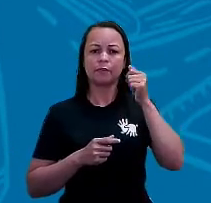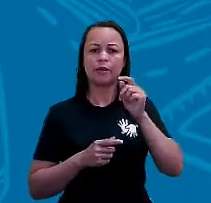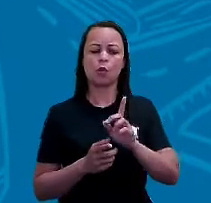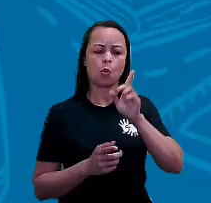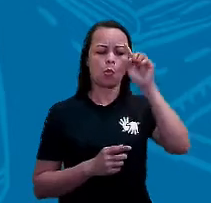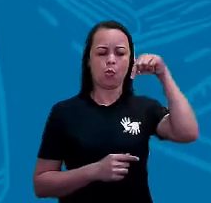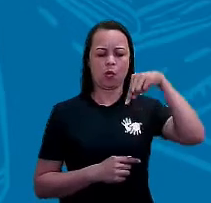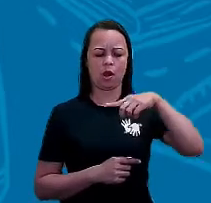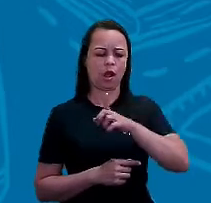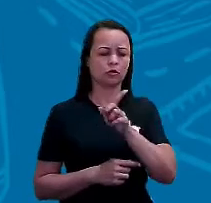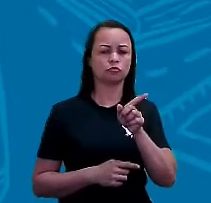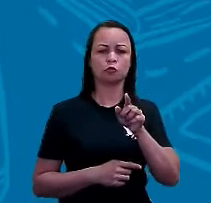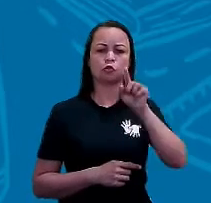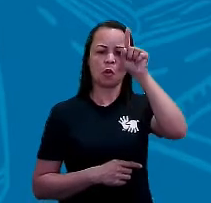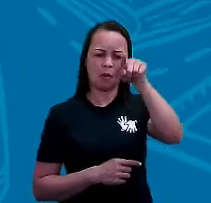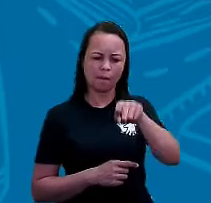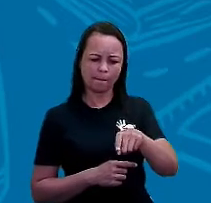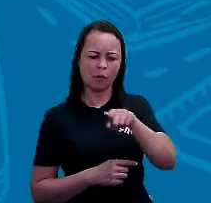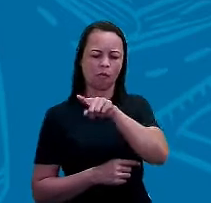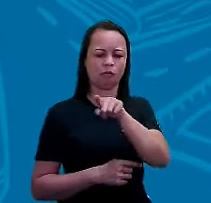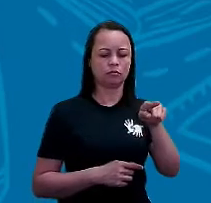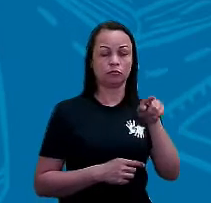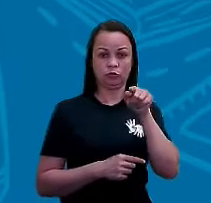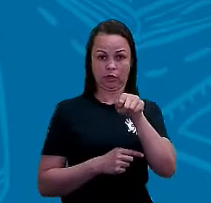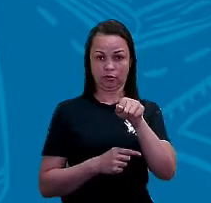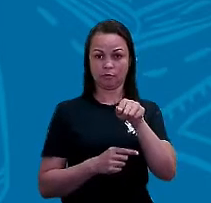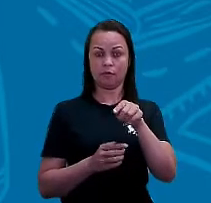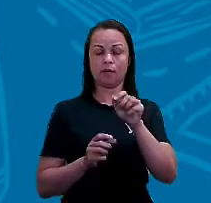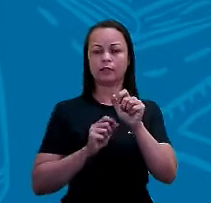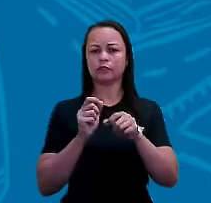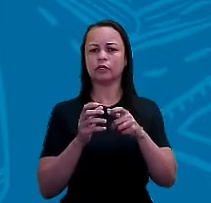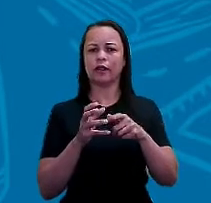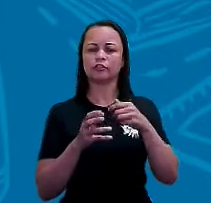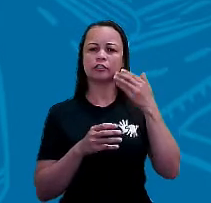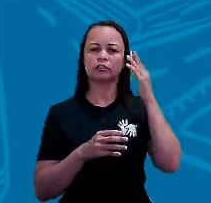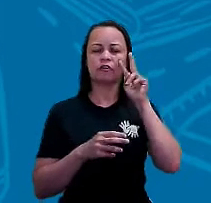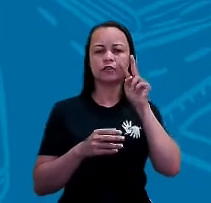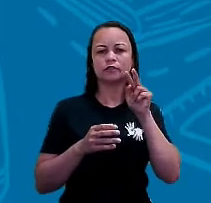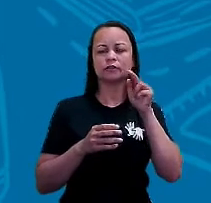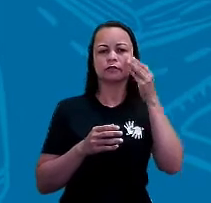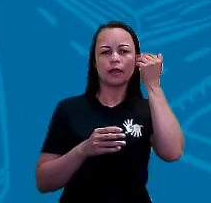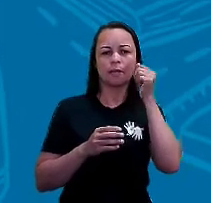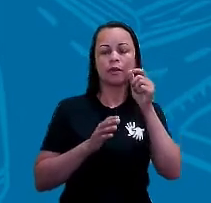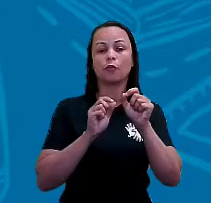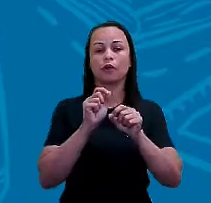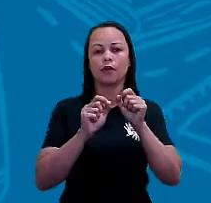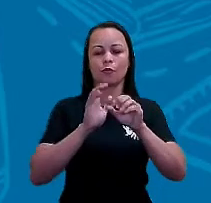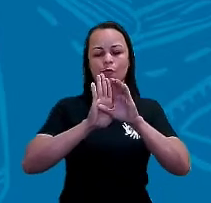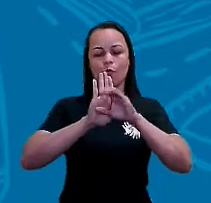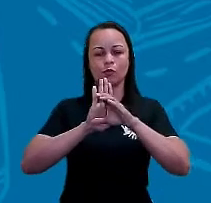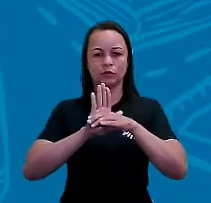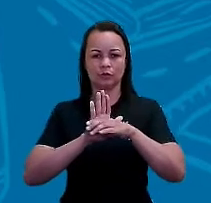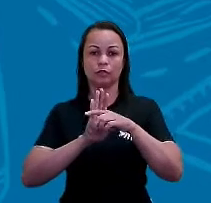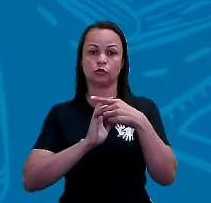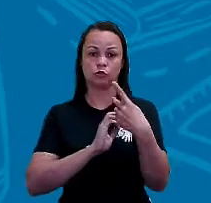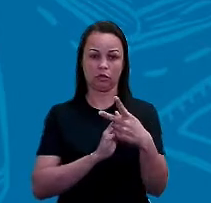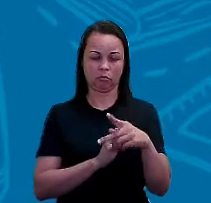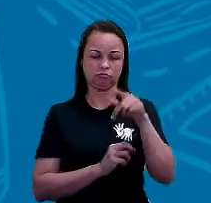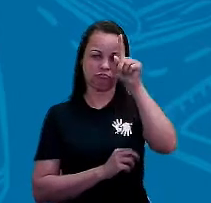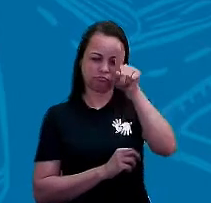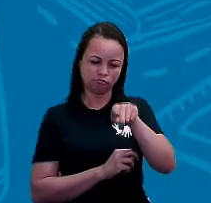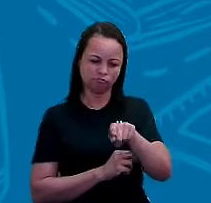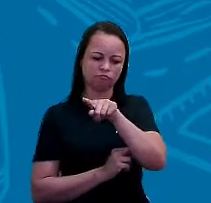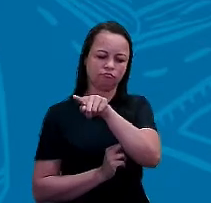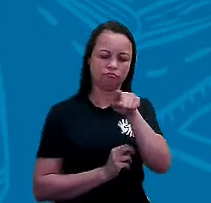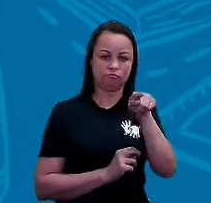onde ficam os pontos cardeais, que a gente vai ver mais adiante o conceito do que viria a ser esses pontos cardeais, então,